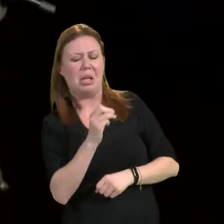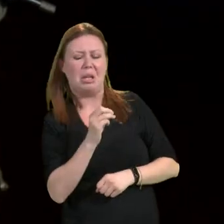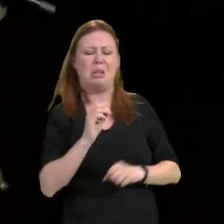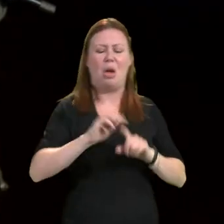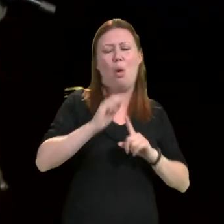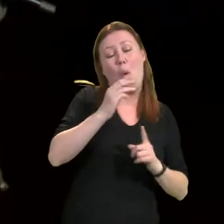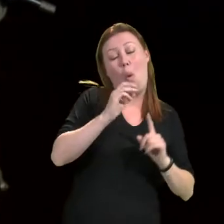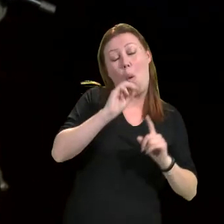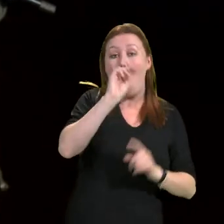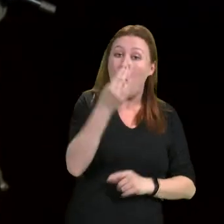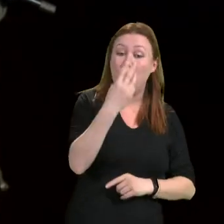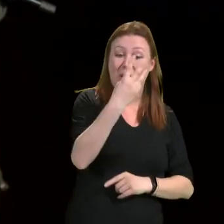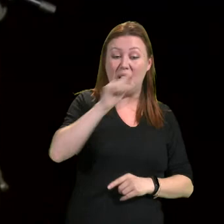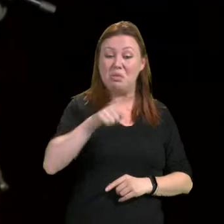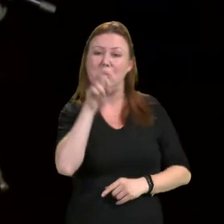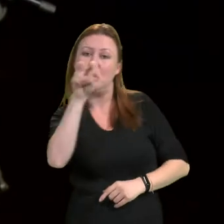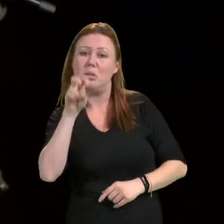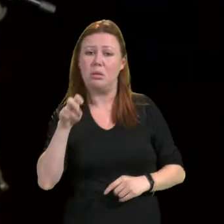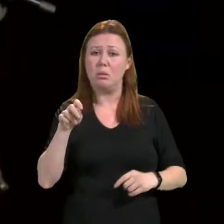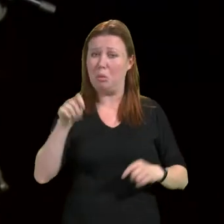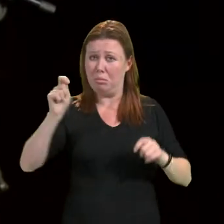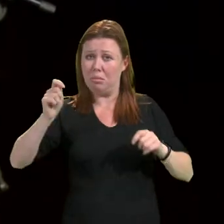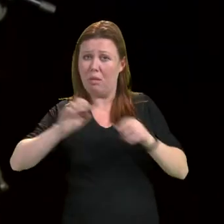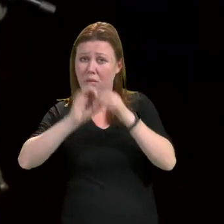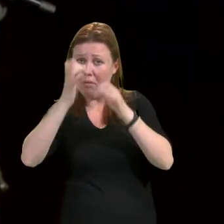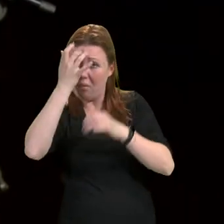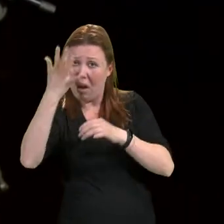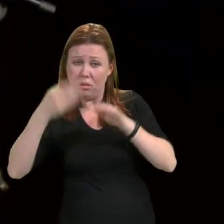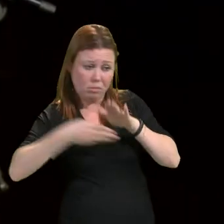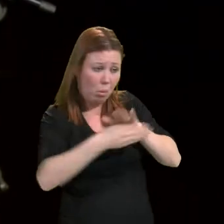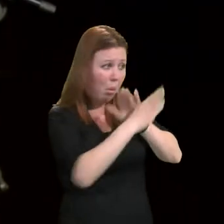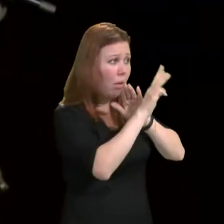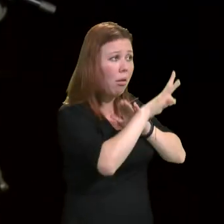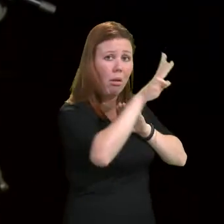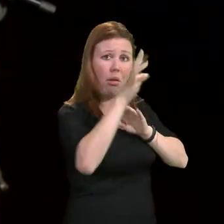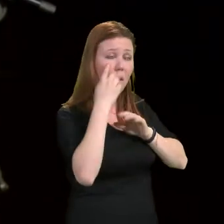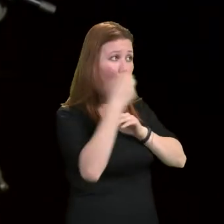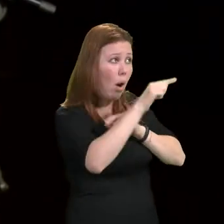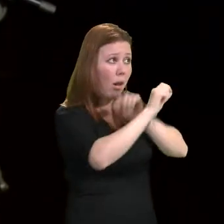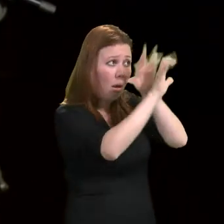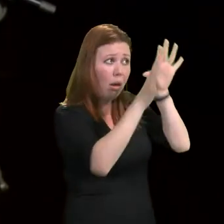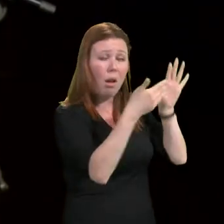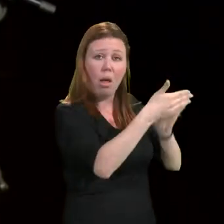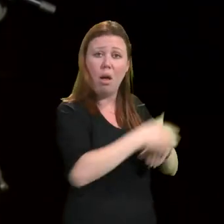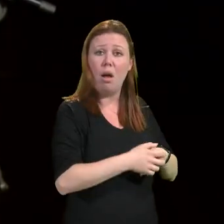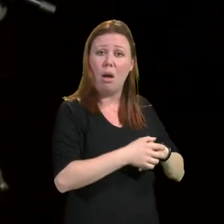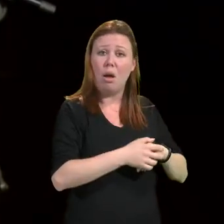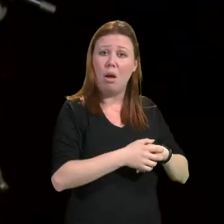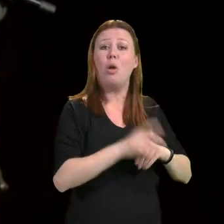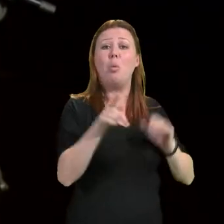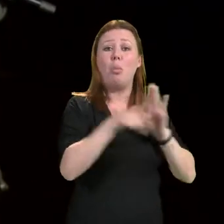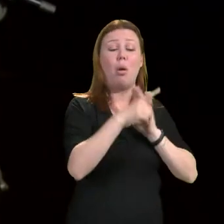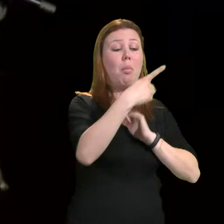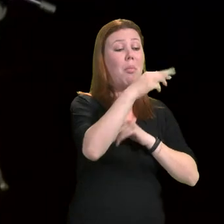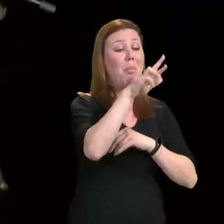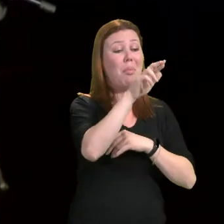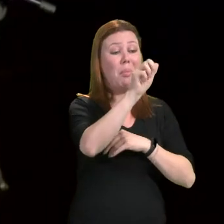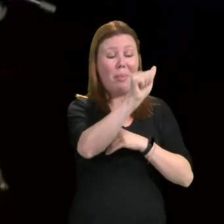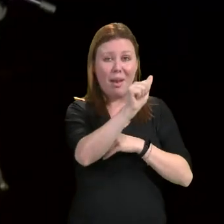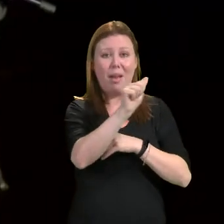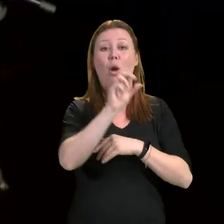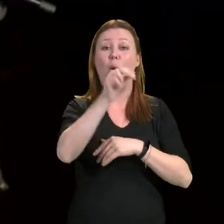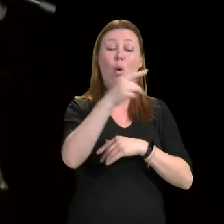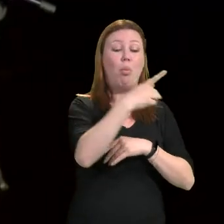3,5, basta entrar na rede, basta entrar na internet, nos portais da PRA ou da